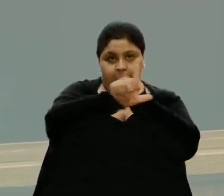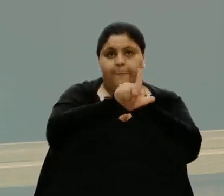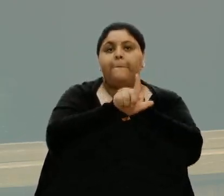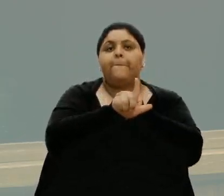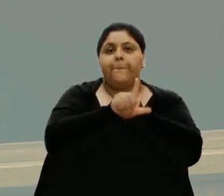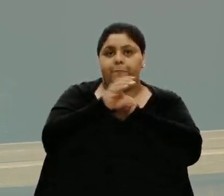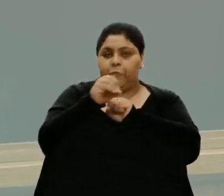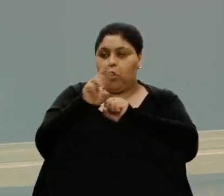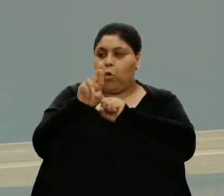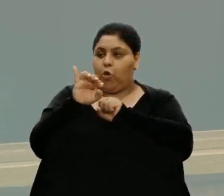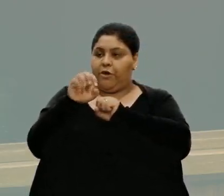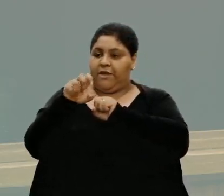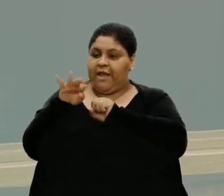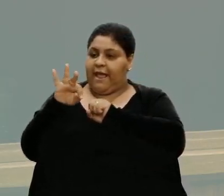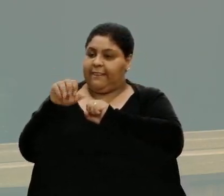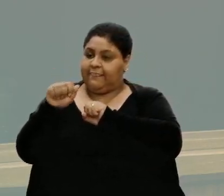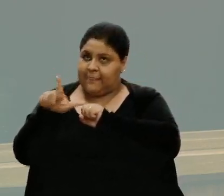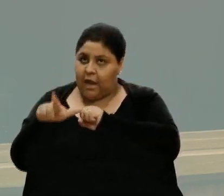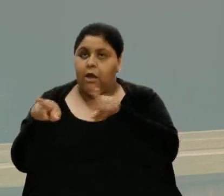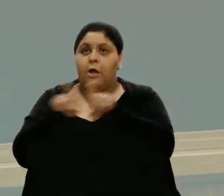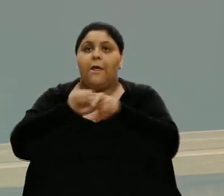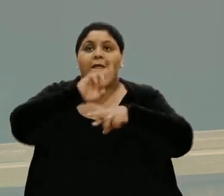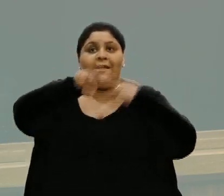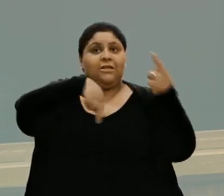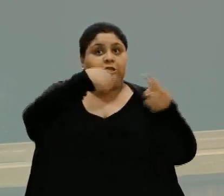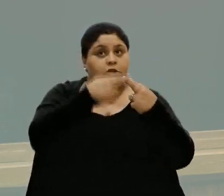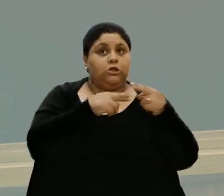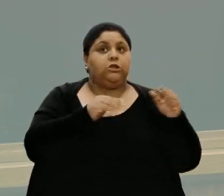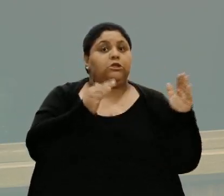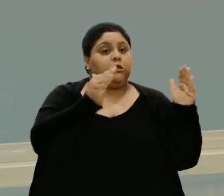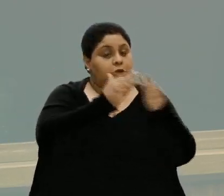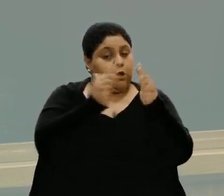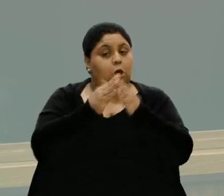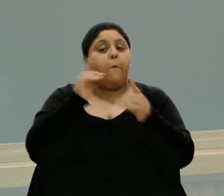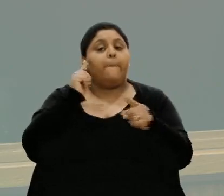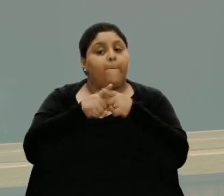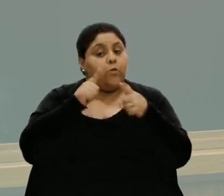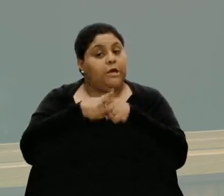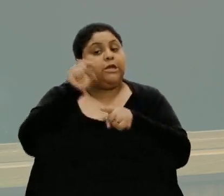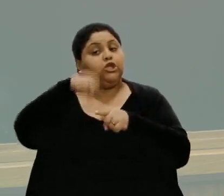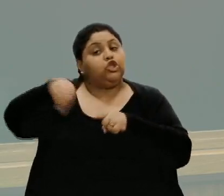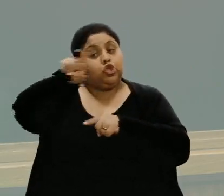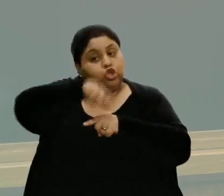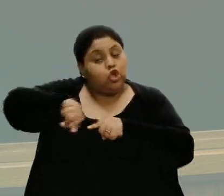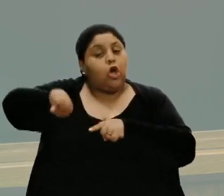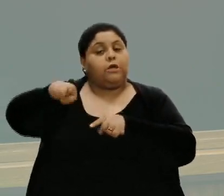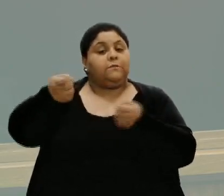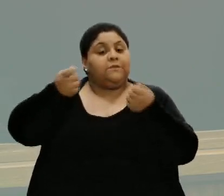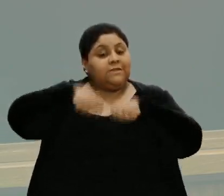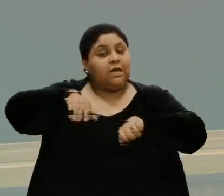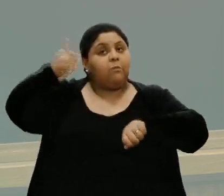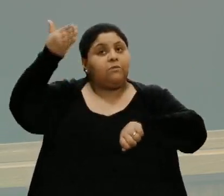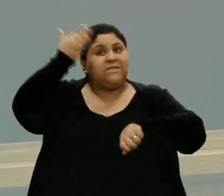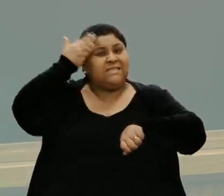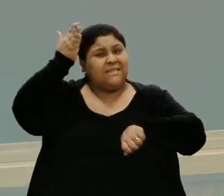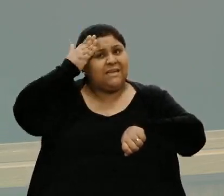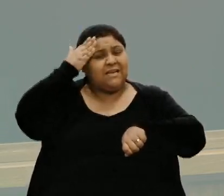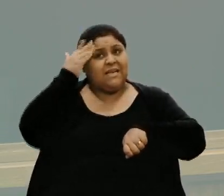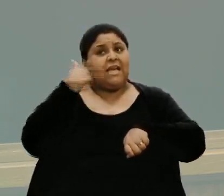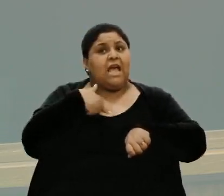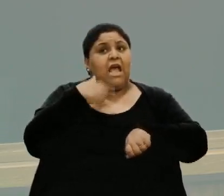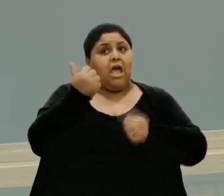Oriental, era em relação à propriedade, porque sim, nós precisamos saber da propriedade. Eu fui assessora